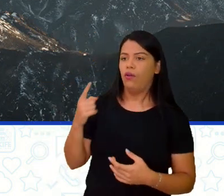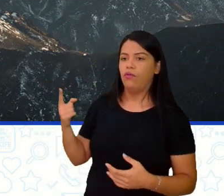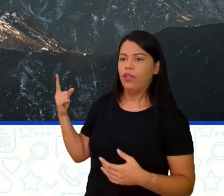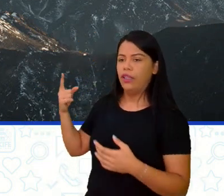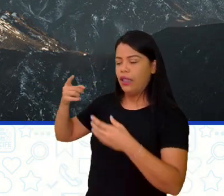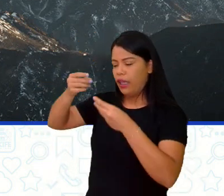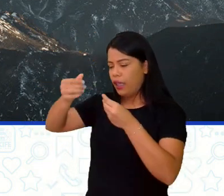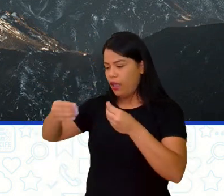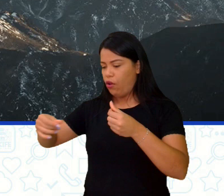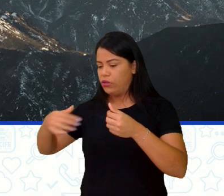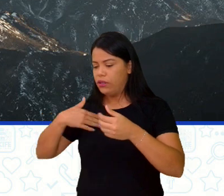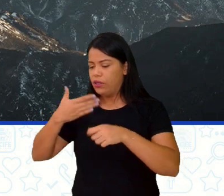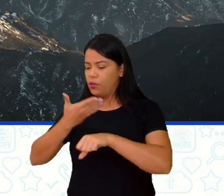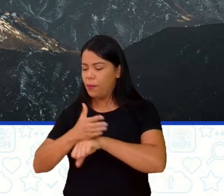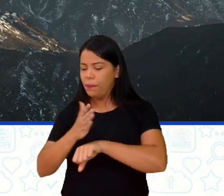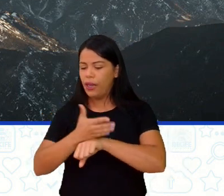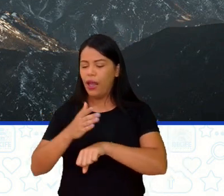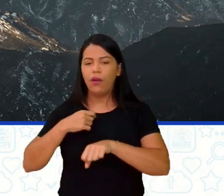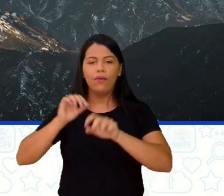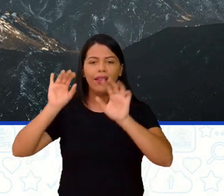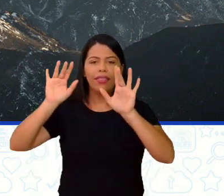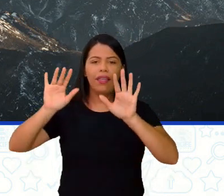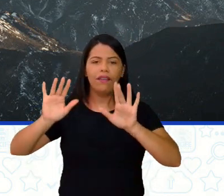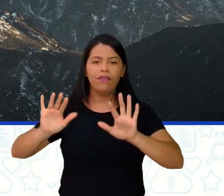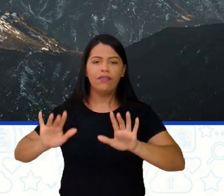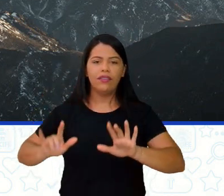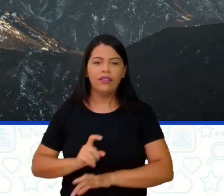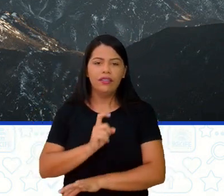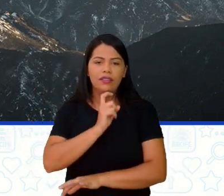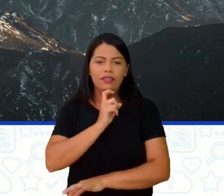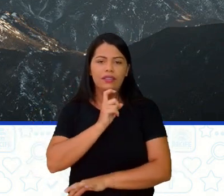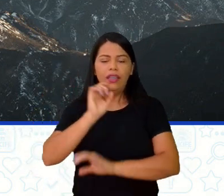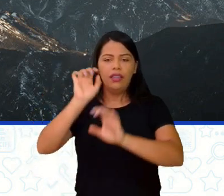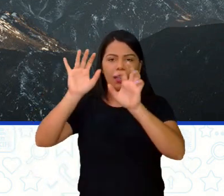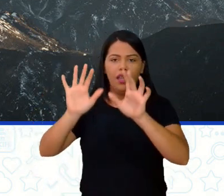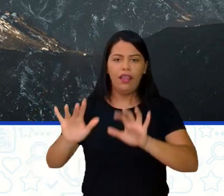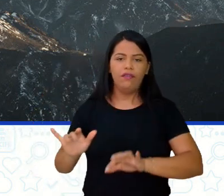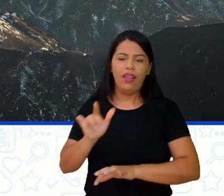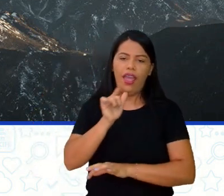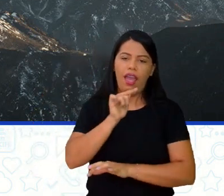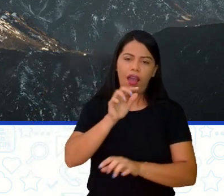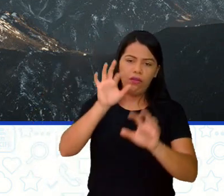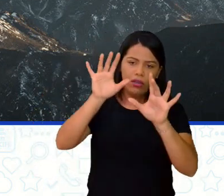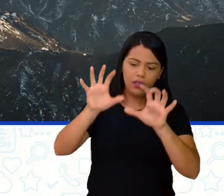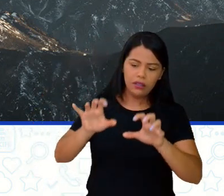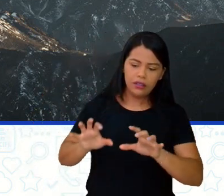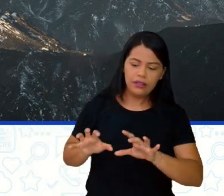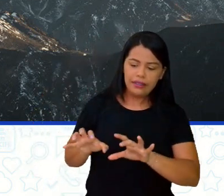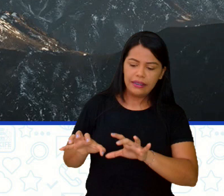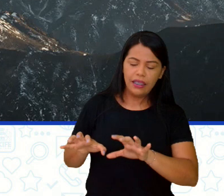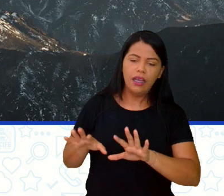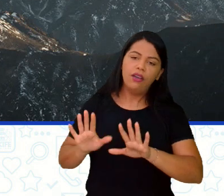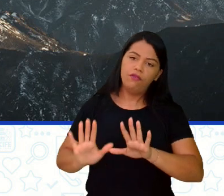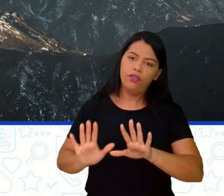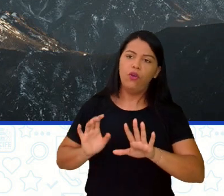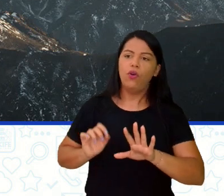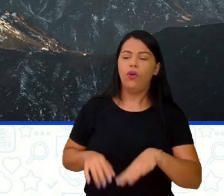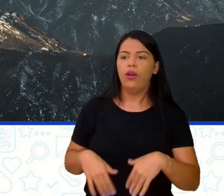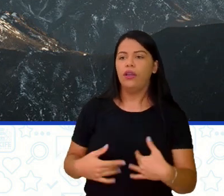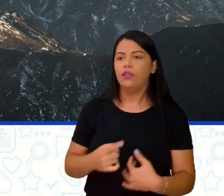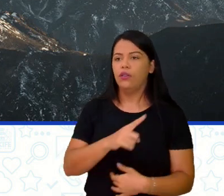Formas de neve, né? Coisas mais... Aquela água que foi congelada, né? Aquela coisa... E você vê uma